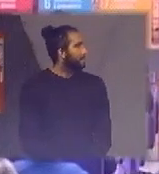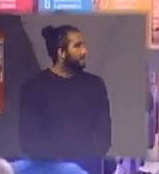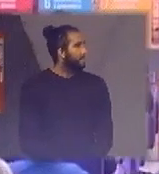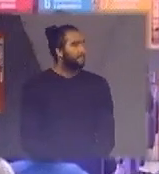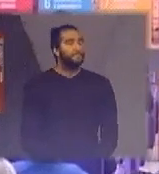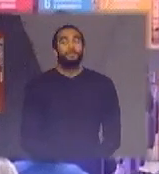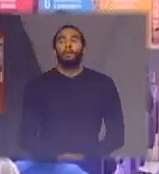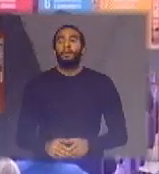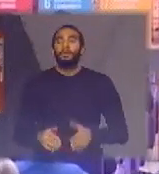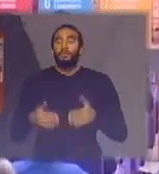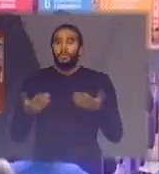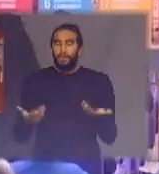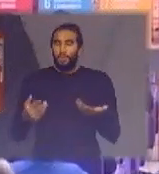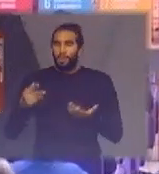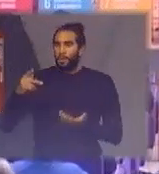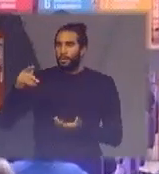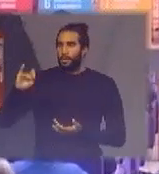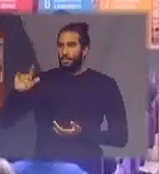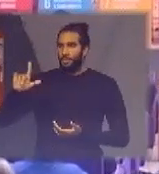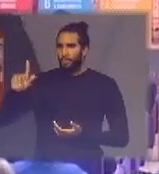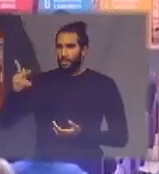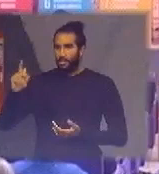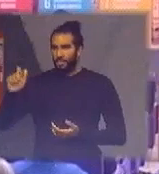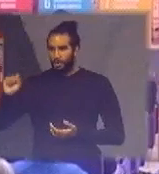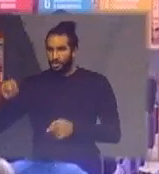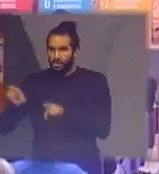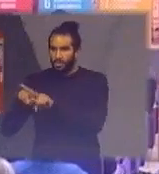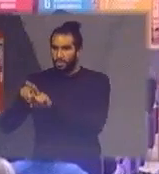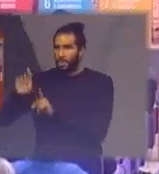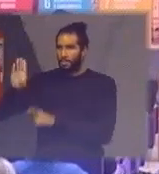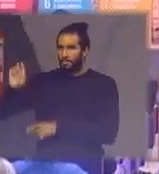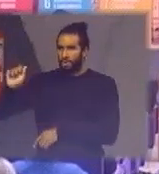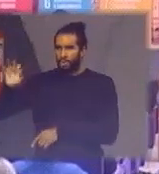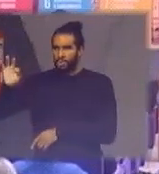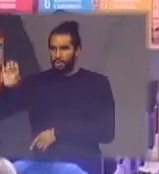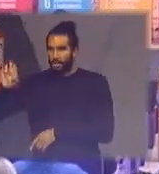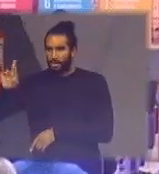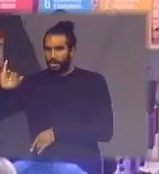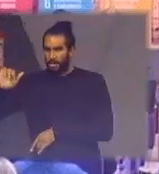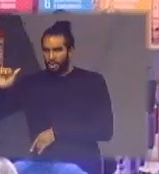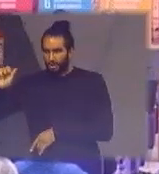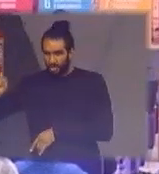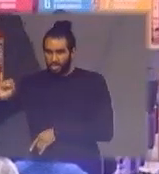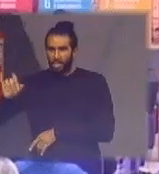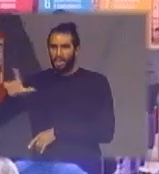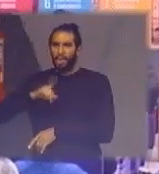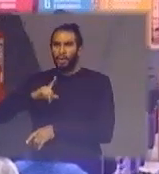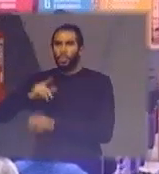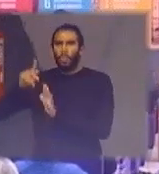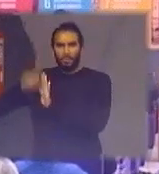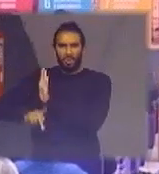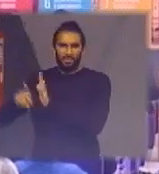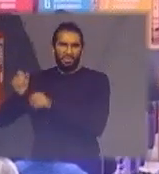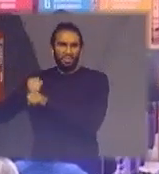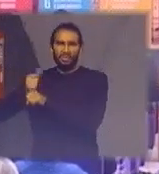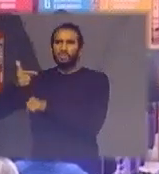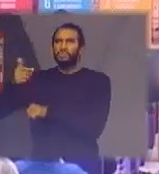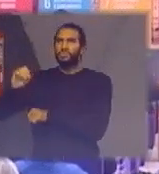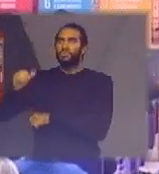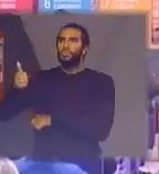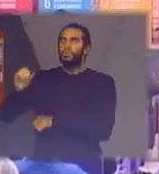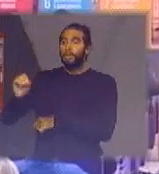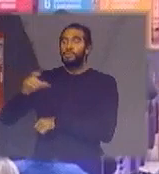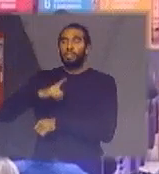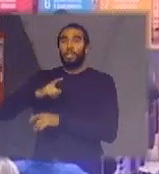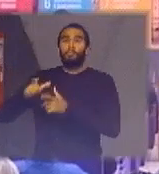então de pilhas e baterias como o programa já existe desde 2010 a gente tem uma capilaridade bastante